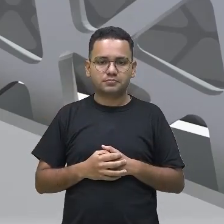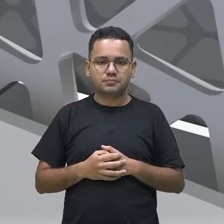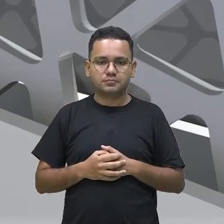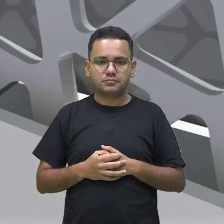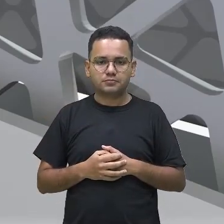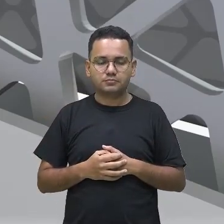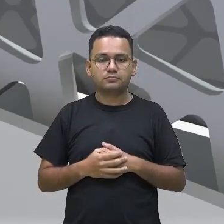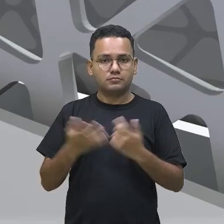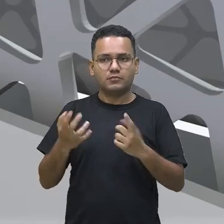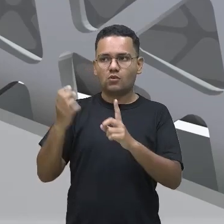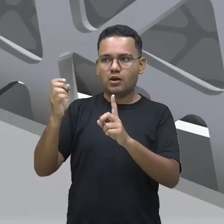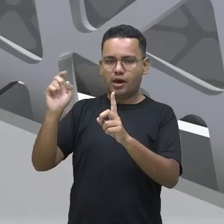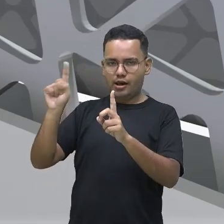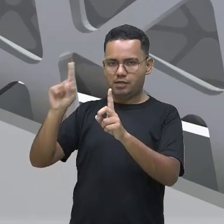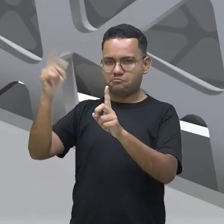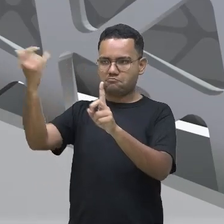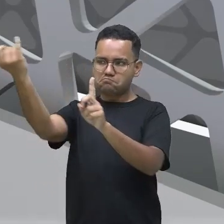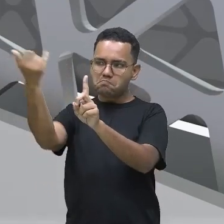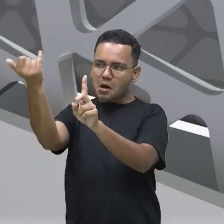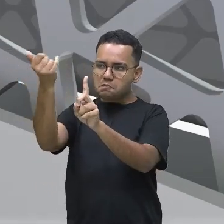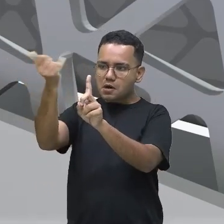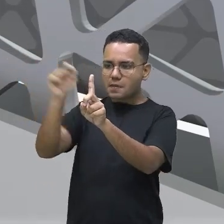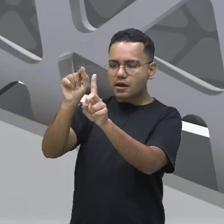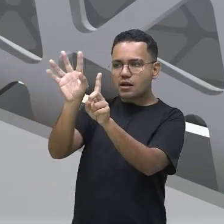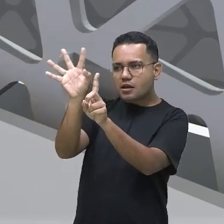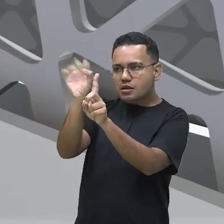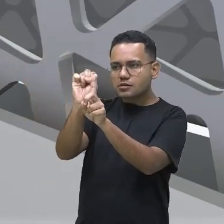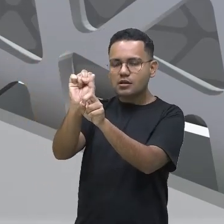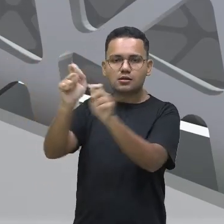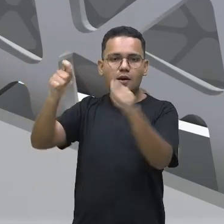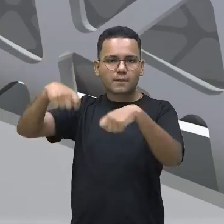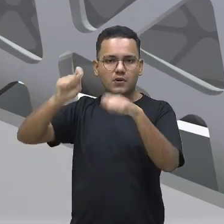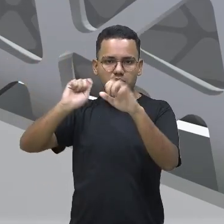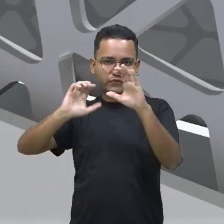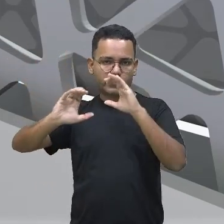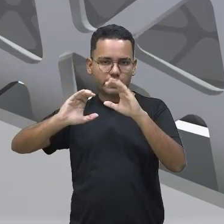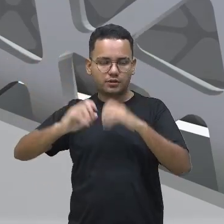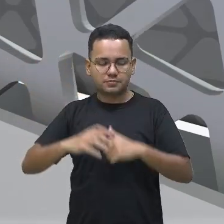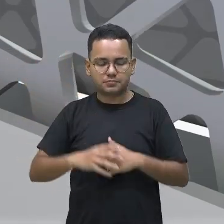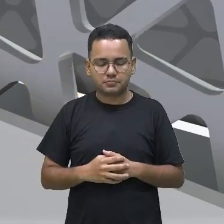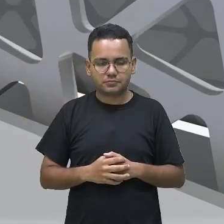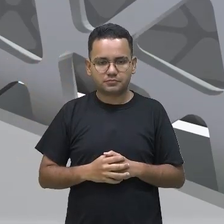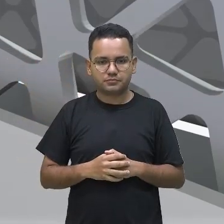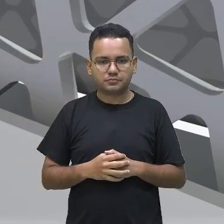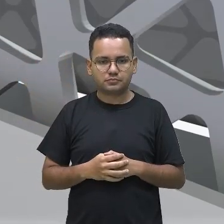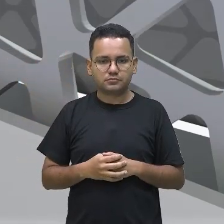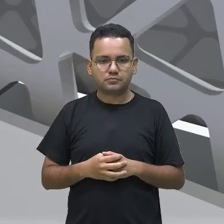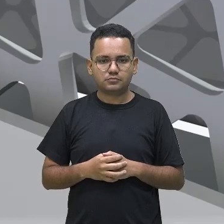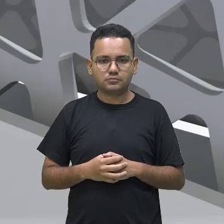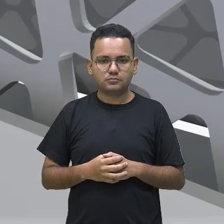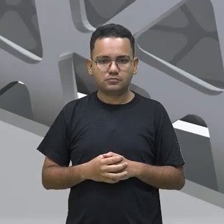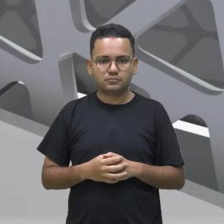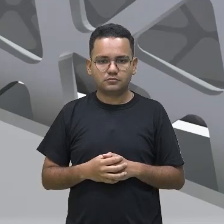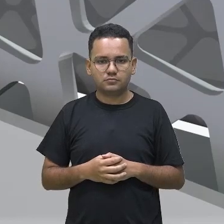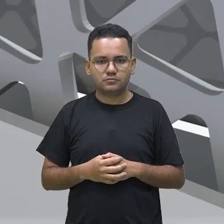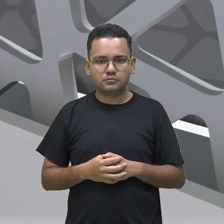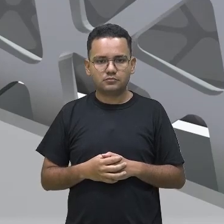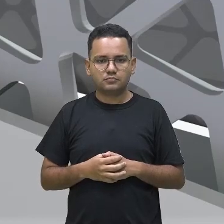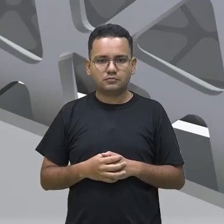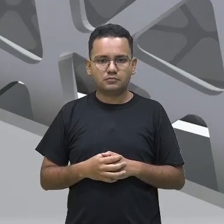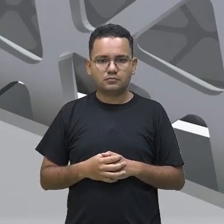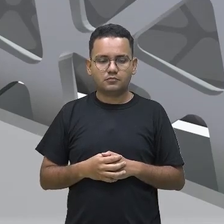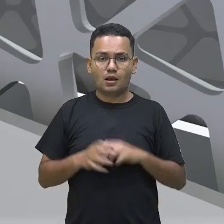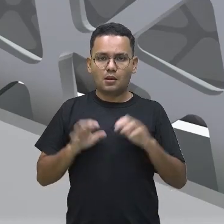entende, então, há uma comunicação, mas a comunicação, ela não depende só da